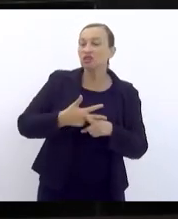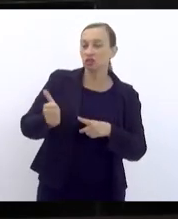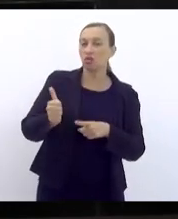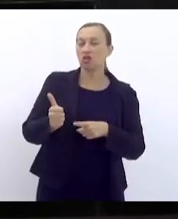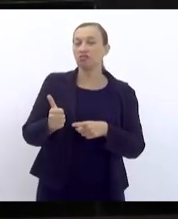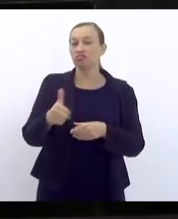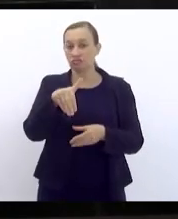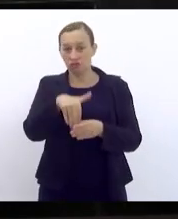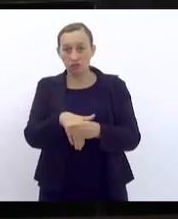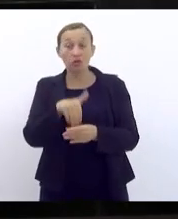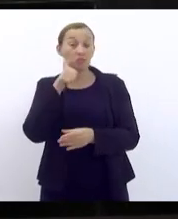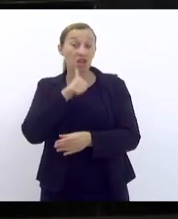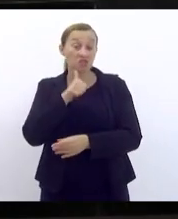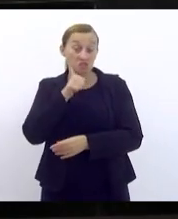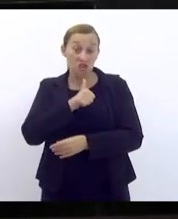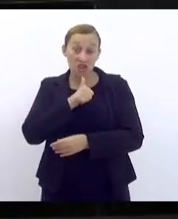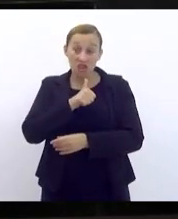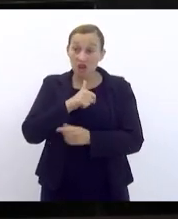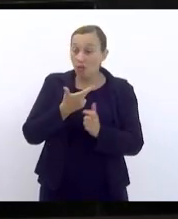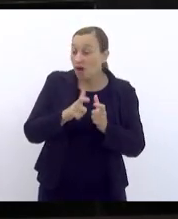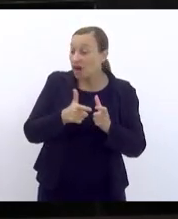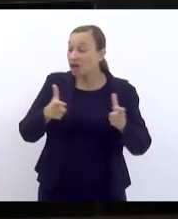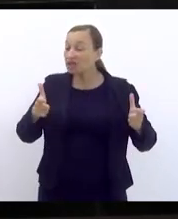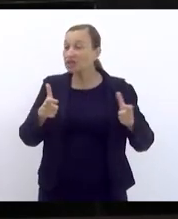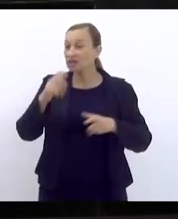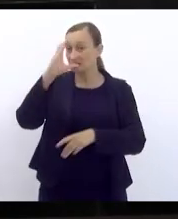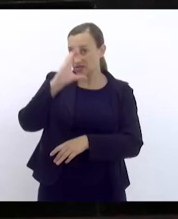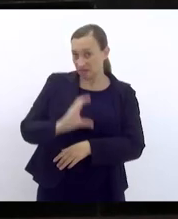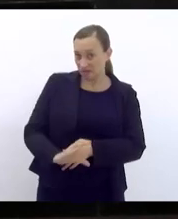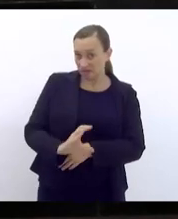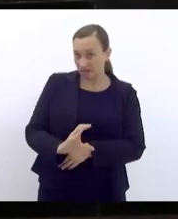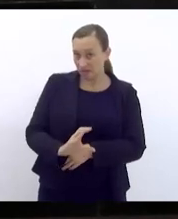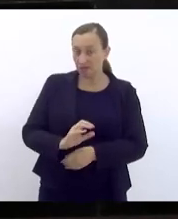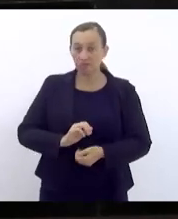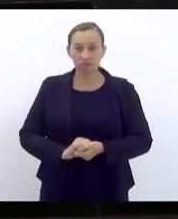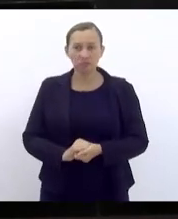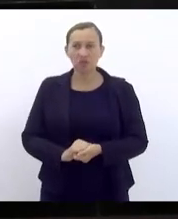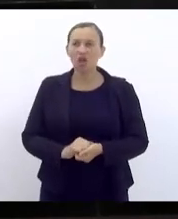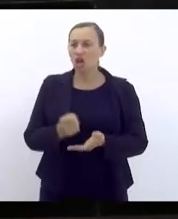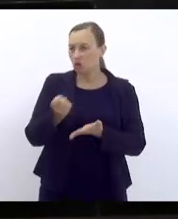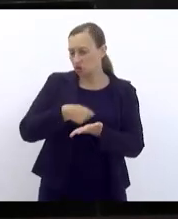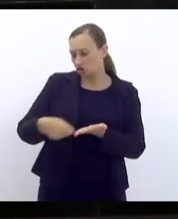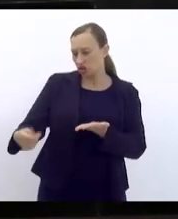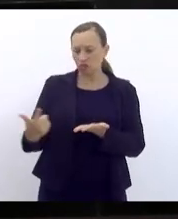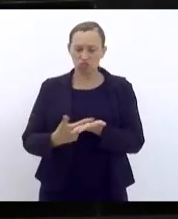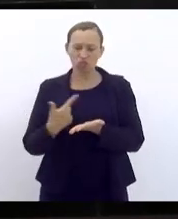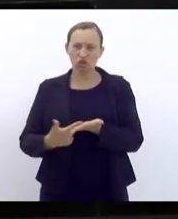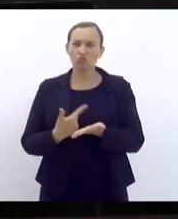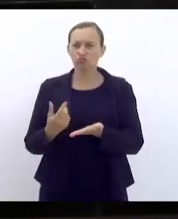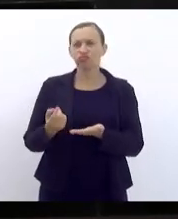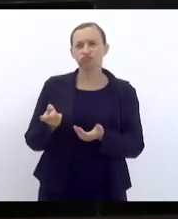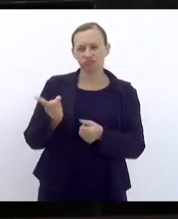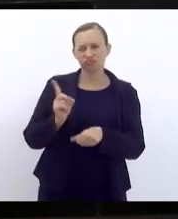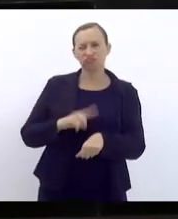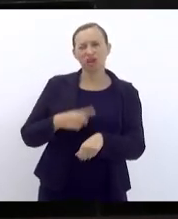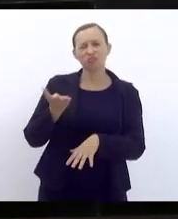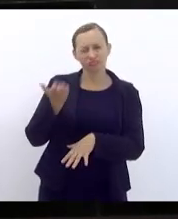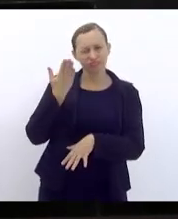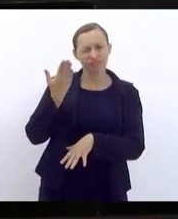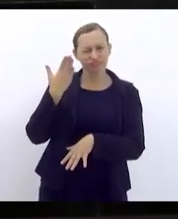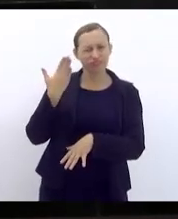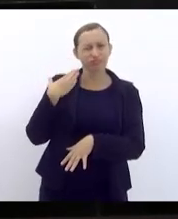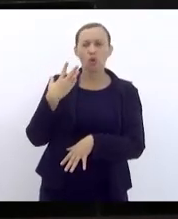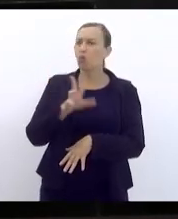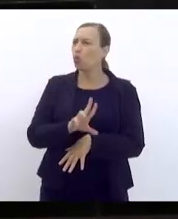mulheres é uma dimensão da cidadania. eu escrevi um livro há algum tempo atrás, chamado,